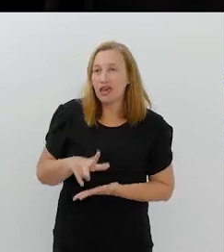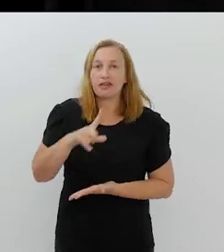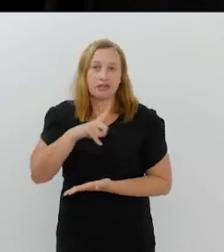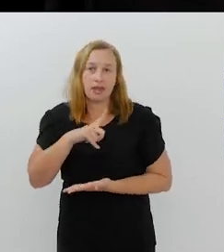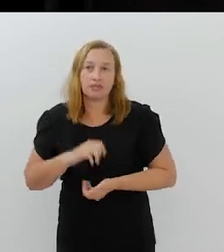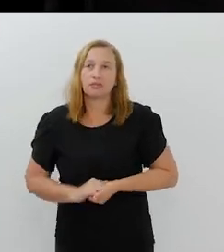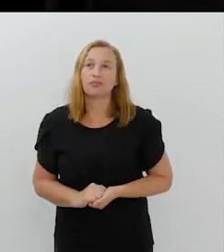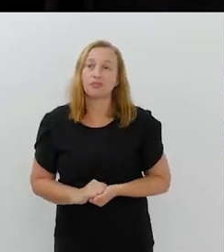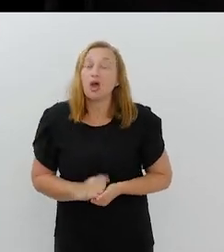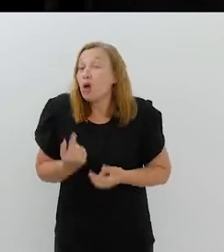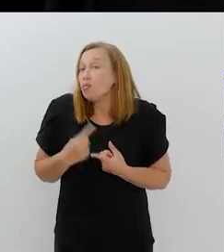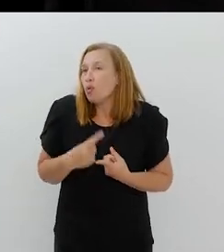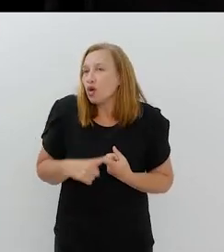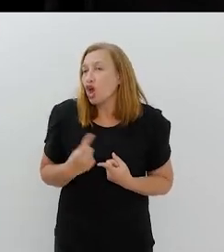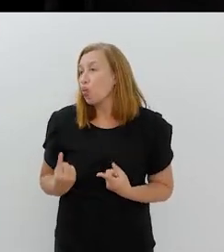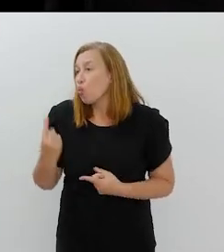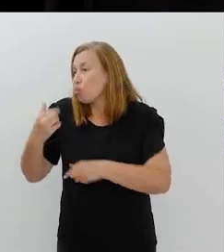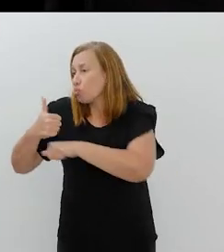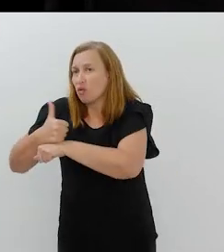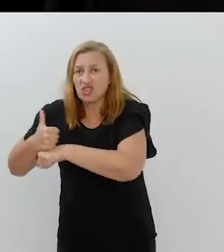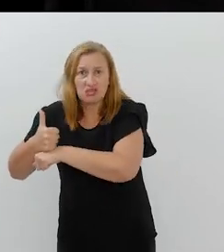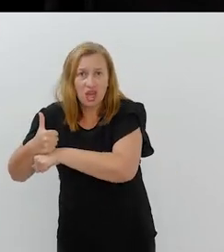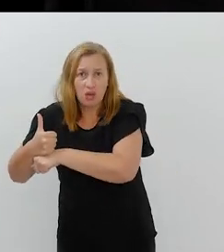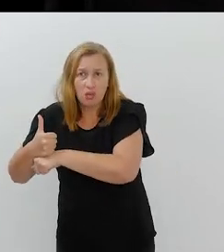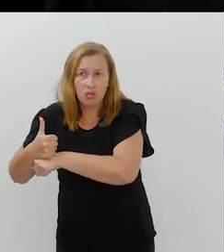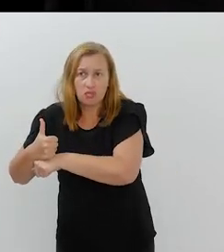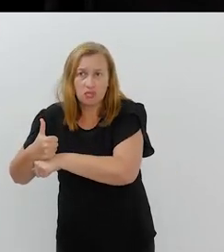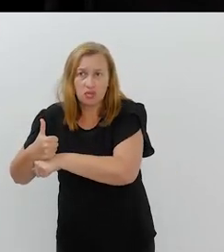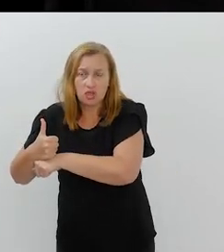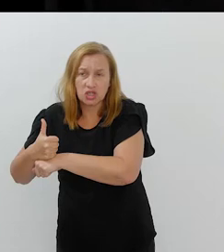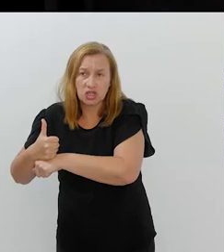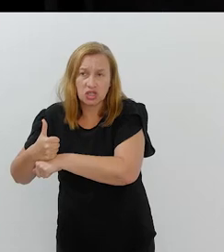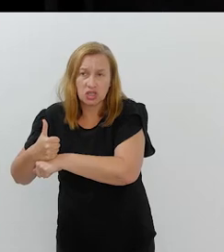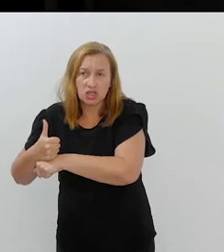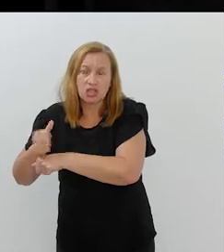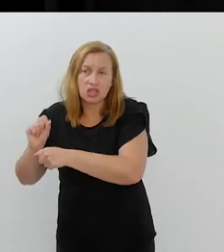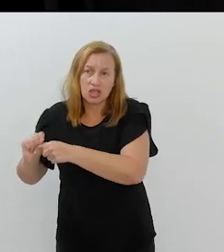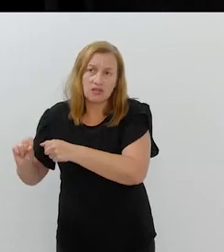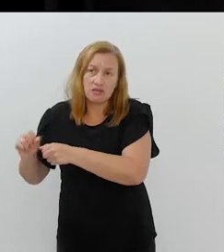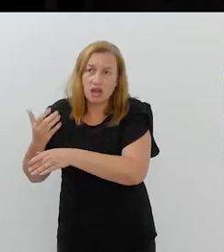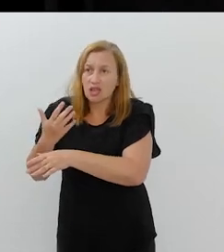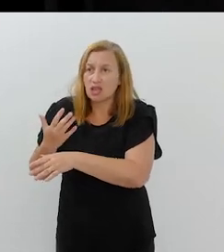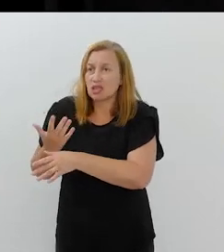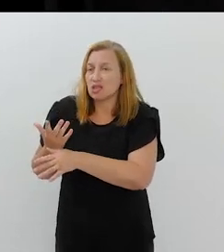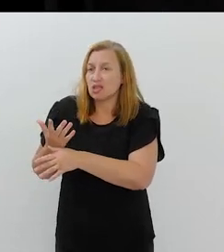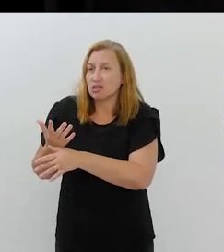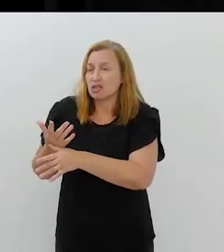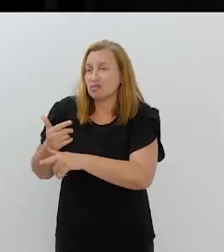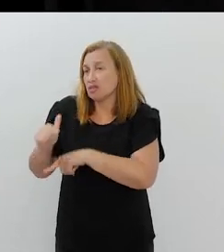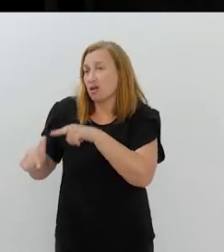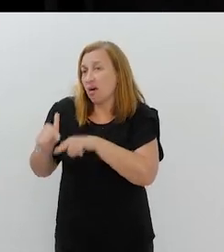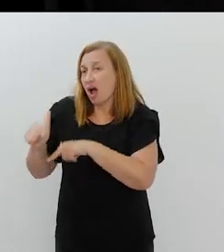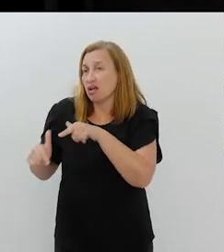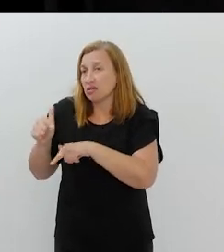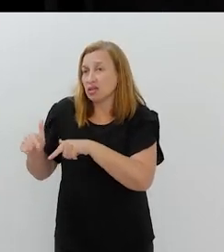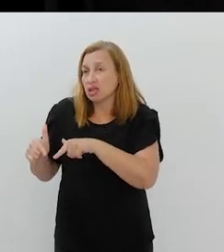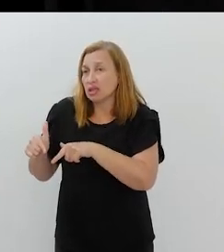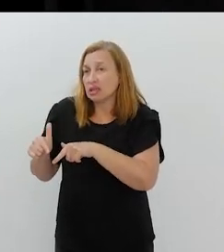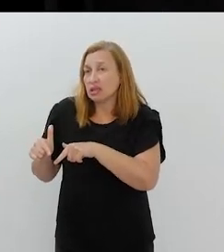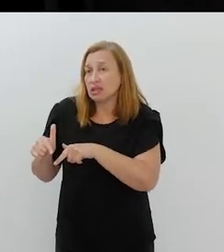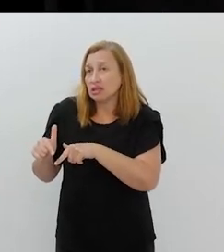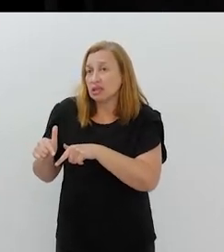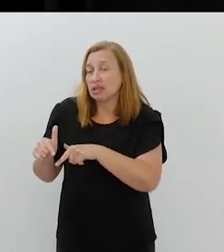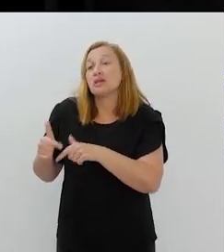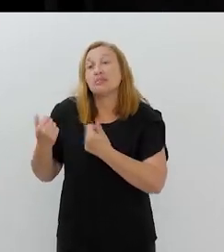nossa vivência e da nossa fé. Porque um profissional que faz esse